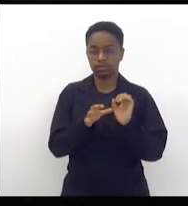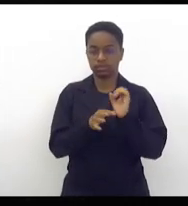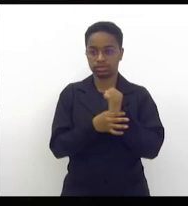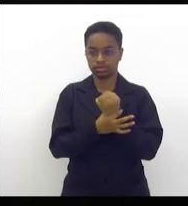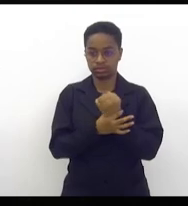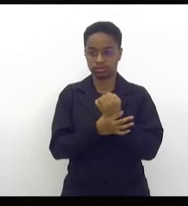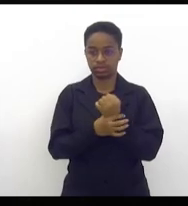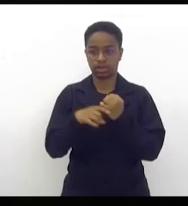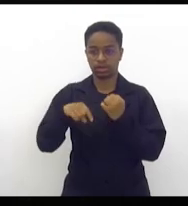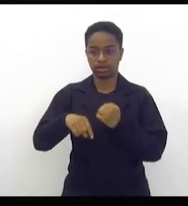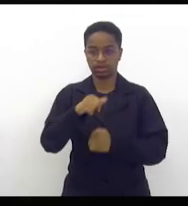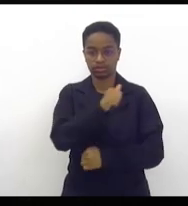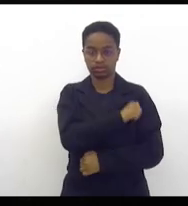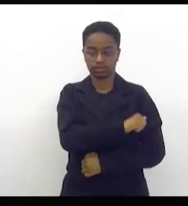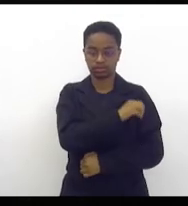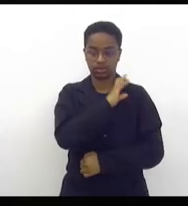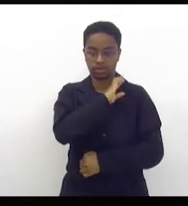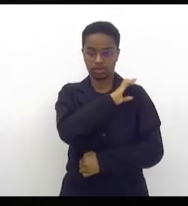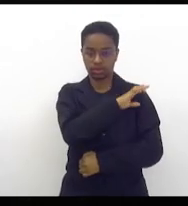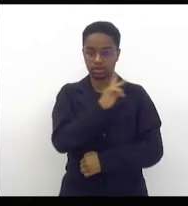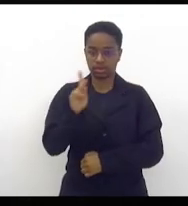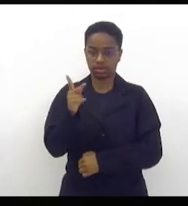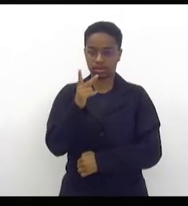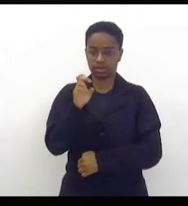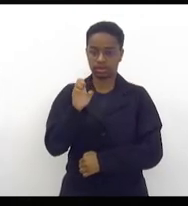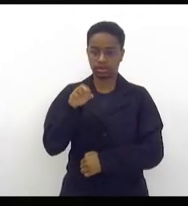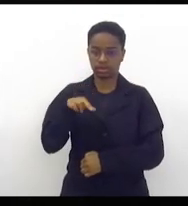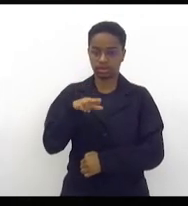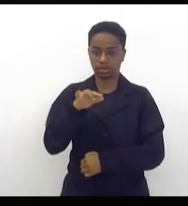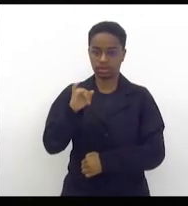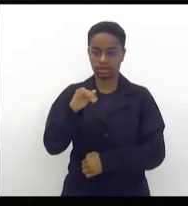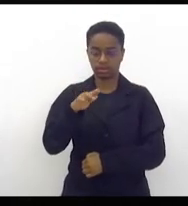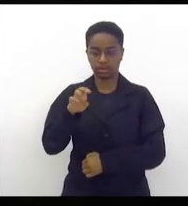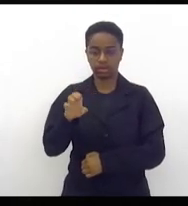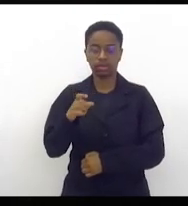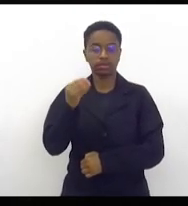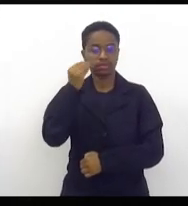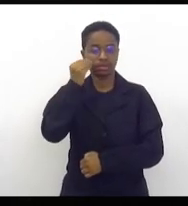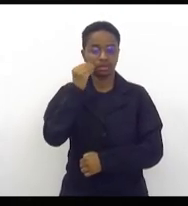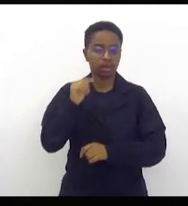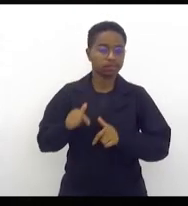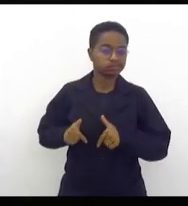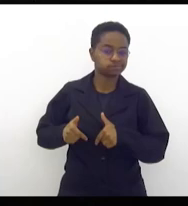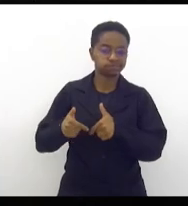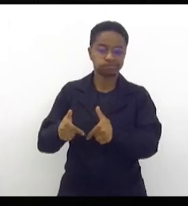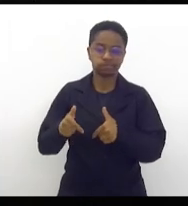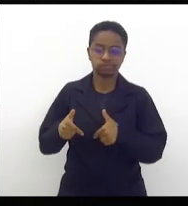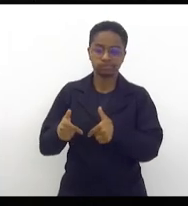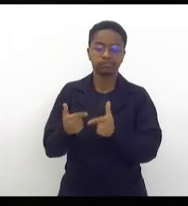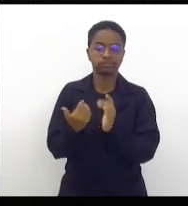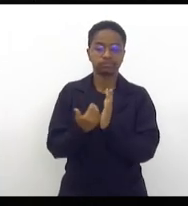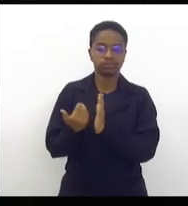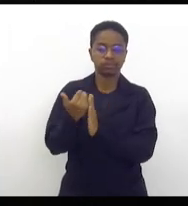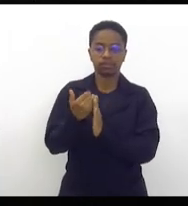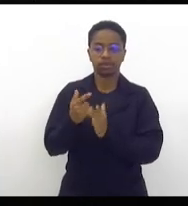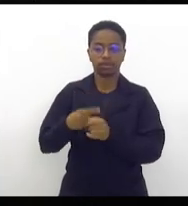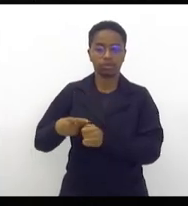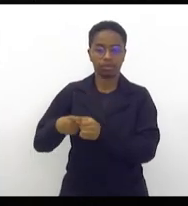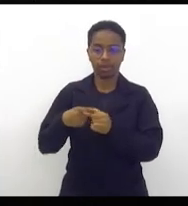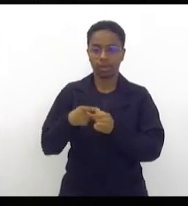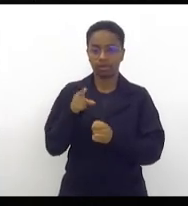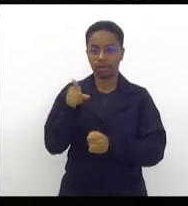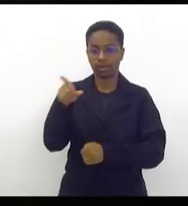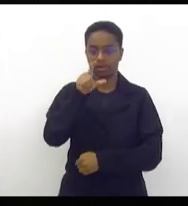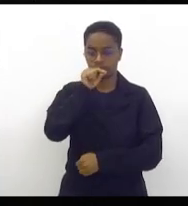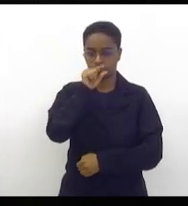do Estado do Rio de Janeiro, o Coronel Henrique, que pudesse intensificar as operações no bairro do Arra de Ouro. Onde que é o bairro do Arra de Ouro?